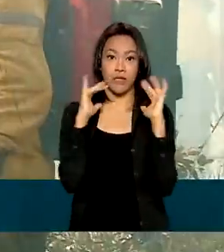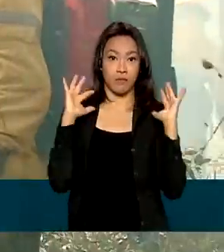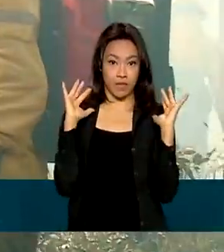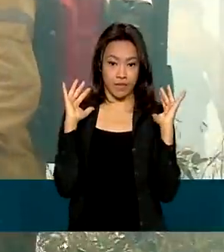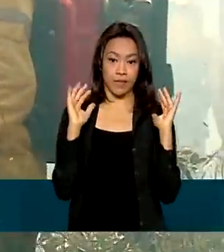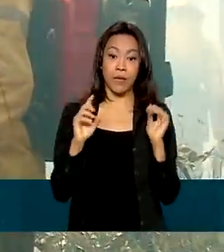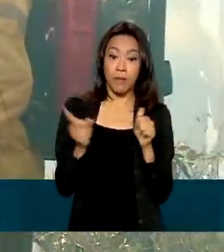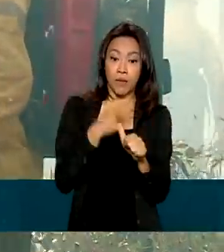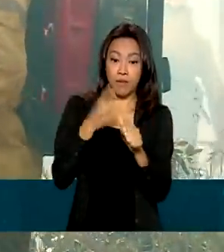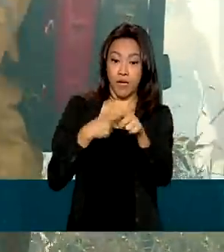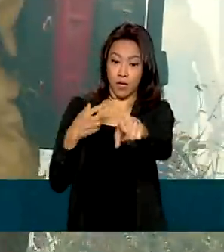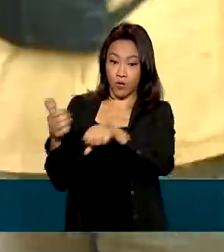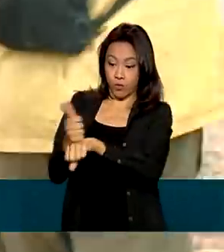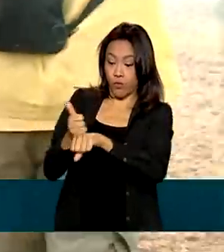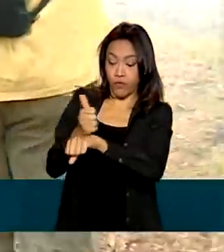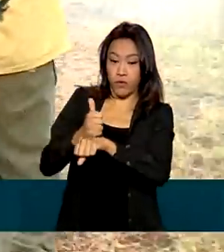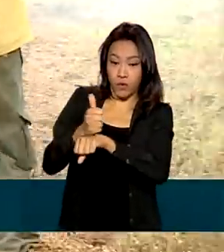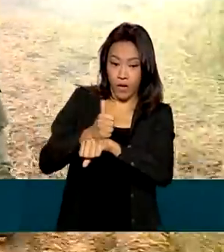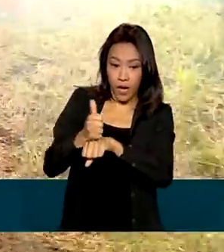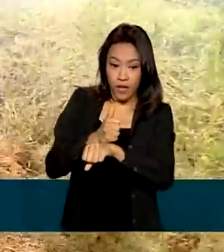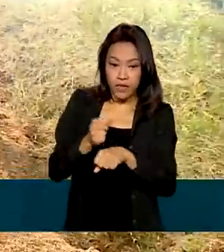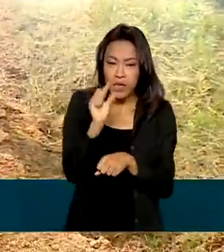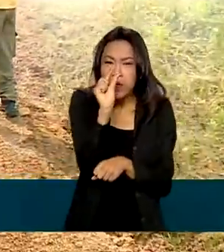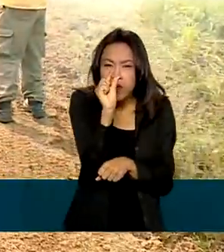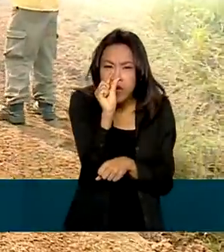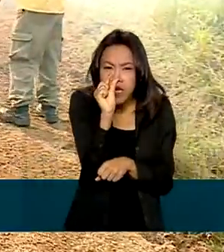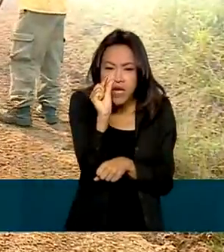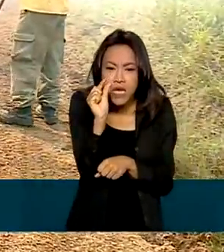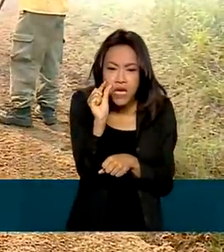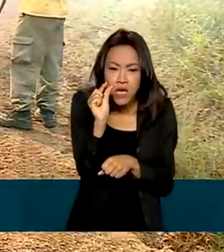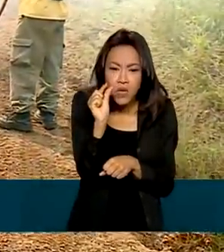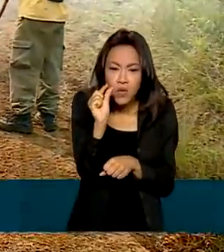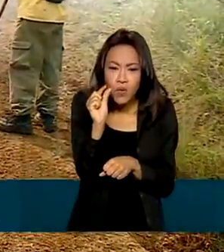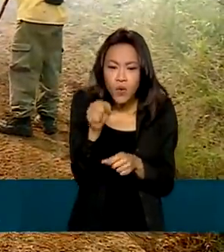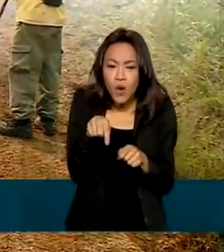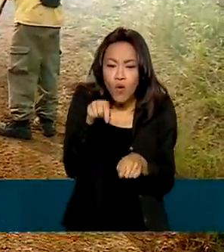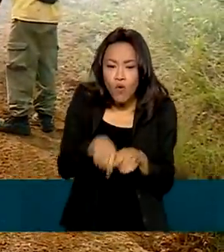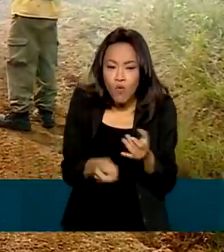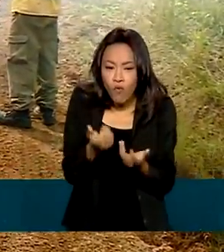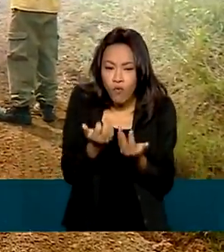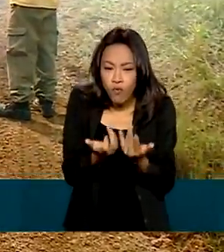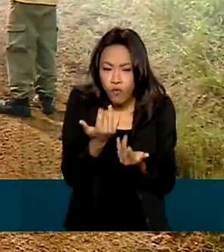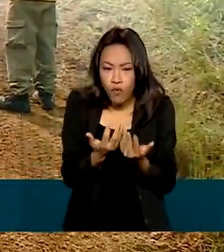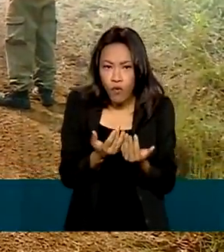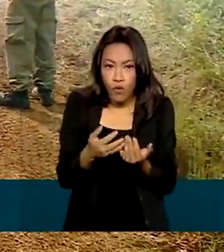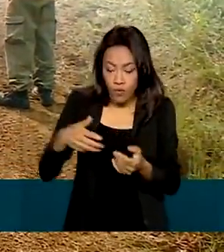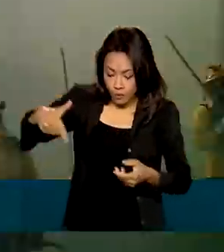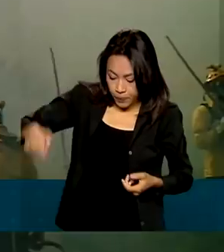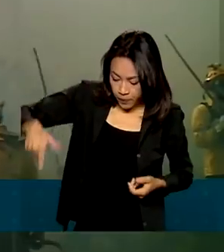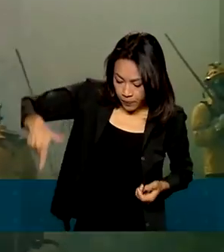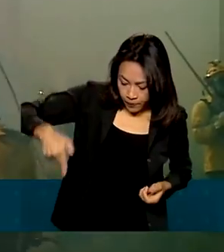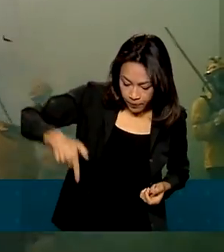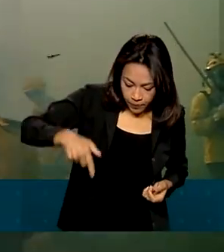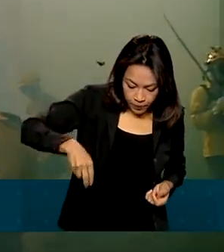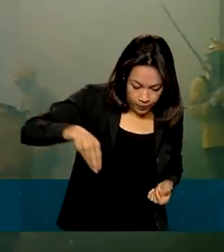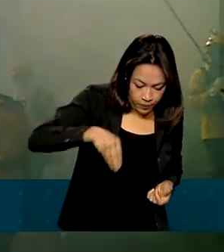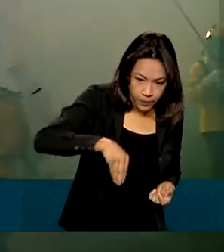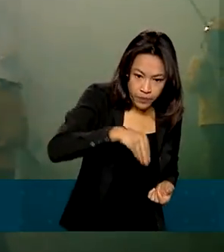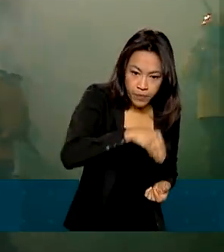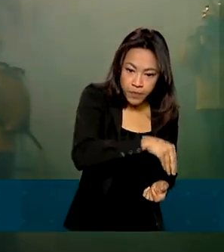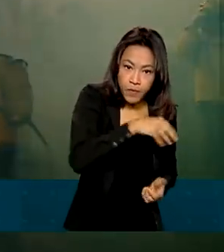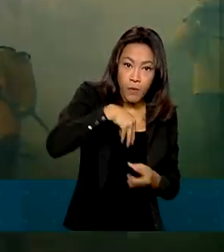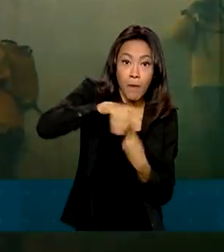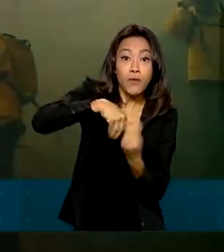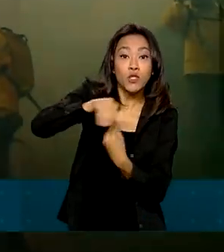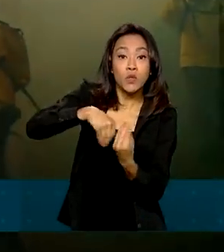Primeiro, brigadistas direcionam pequenos focos de fogo no terreno com equipamentos chamados pinga-fogos, abastecidos com uma